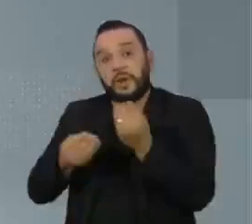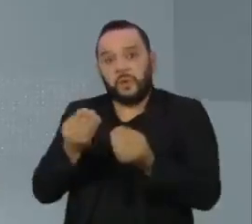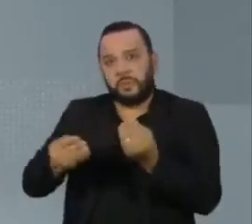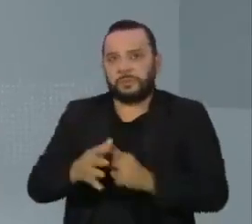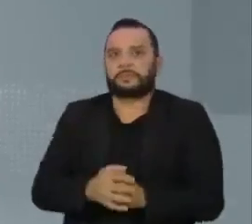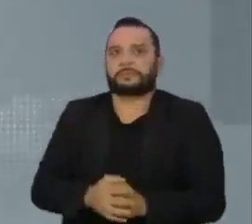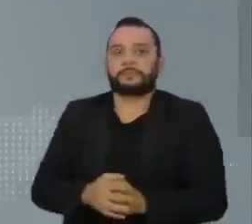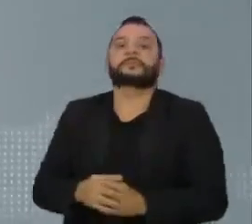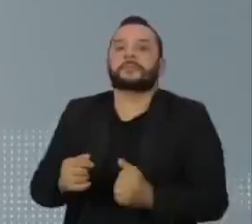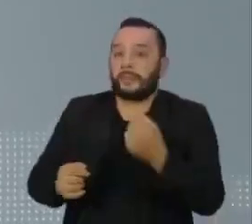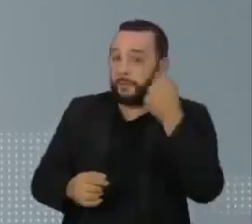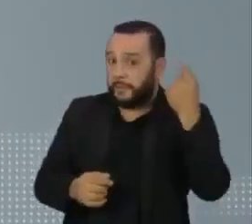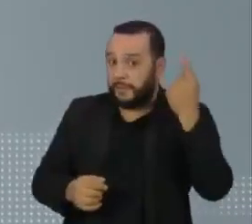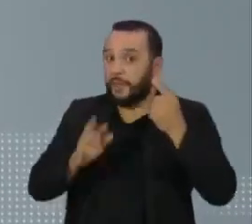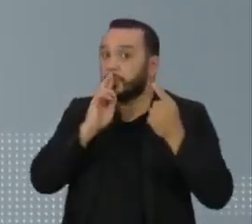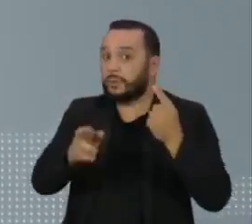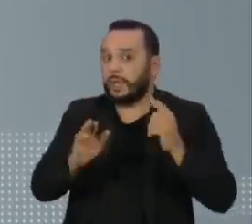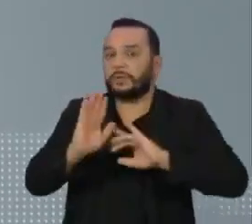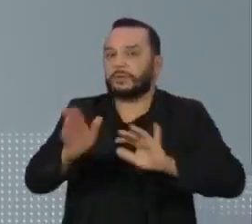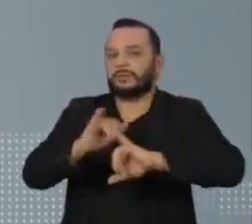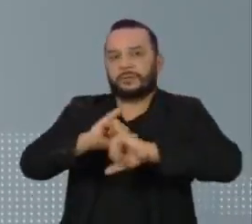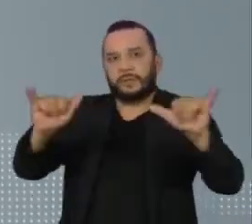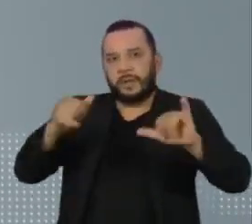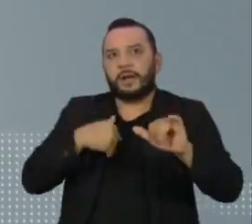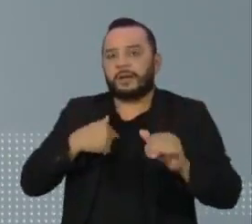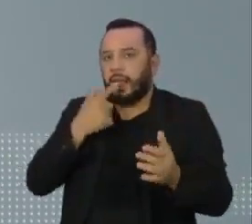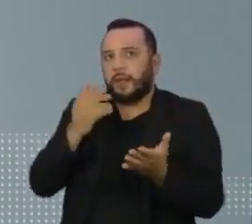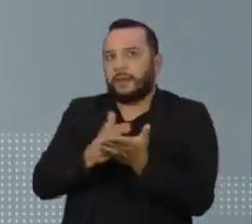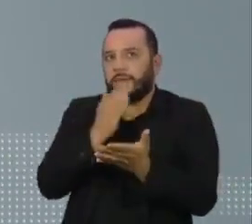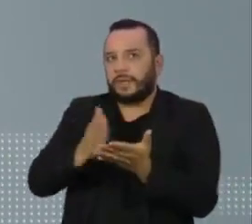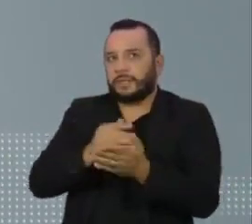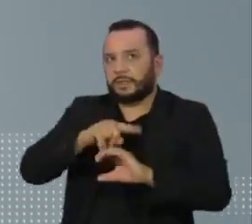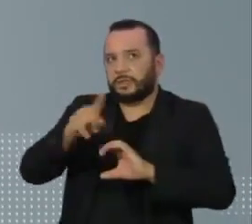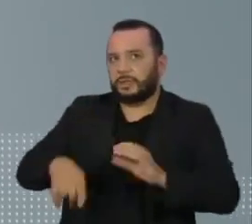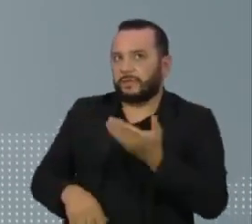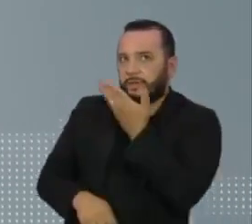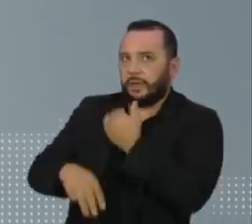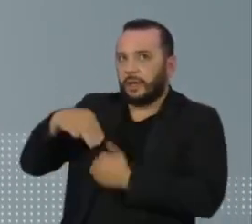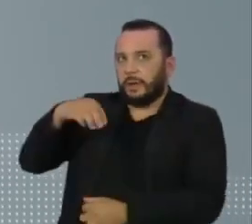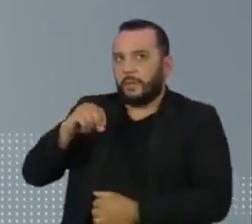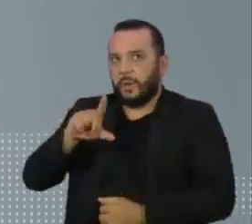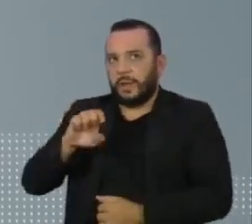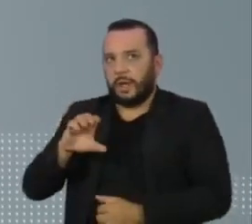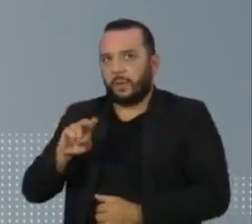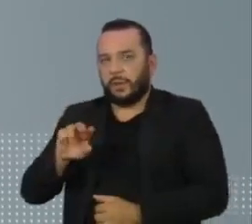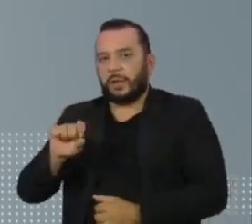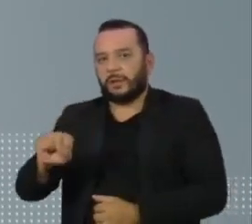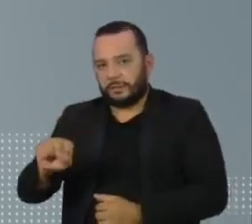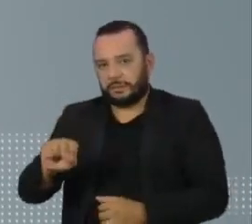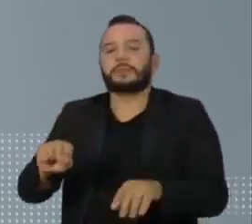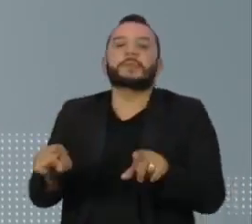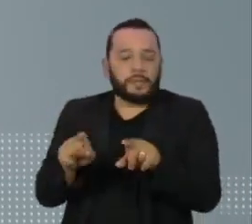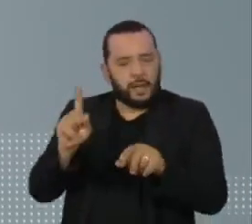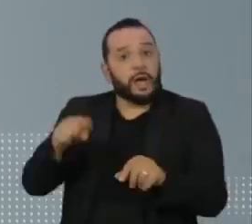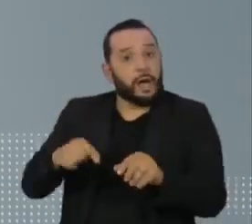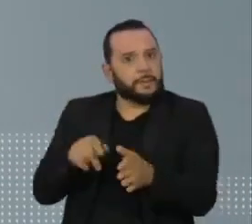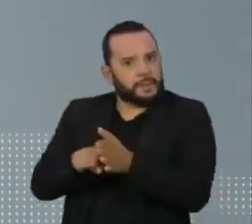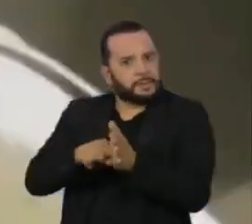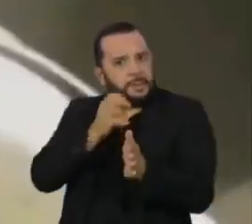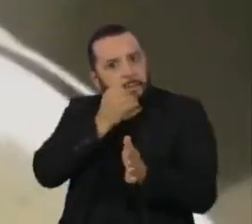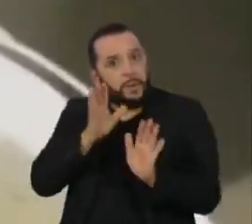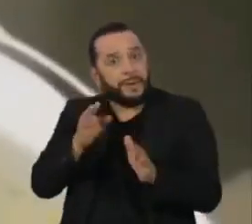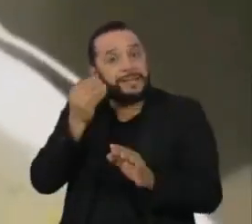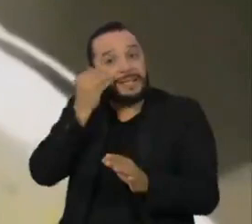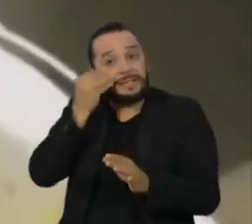Os primeiros resultados foram publicados na revista científica Molecules. O estudo é promissor e ainda precisa ser testado em humanos.